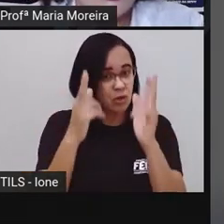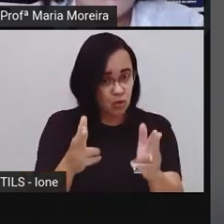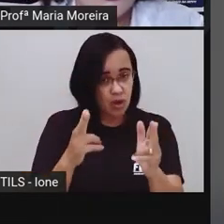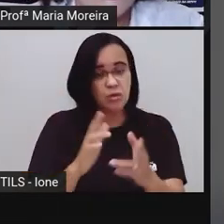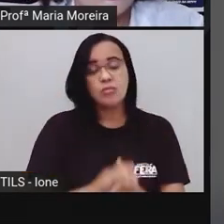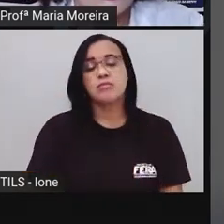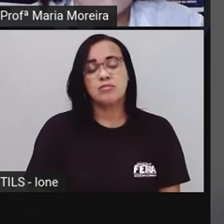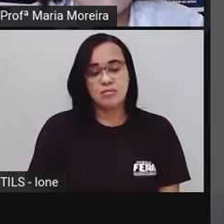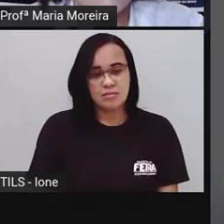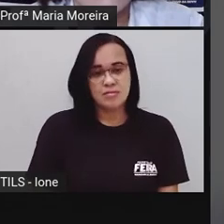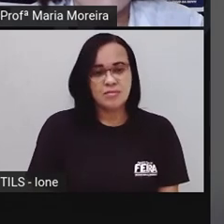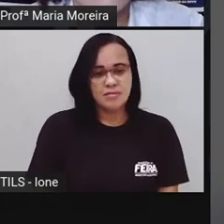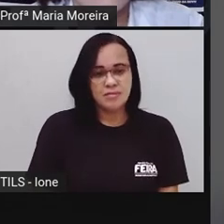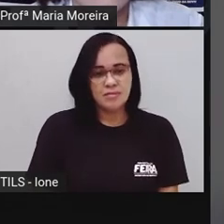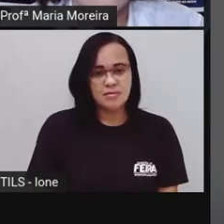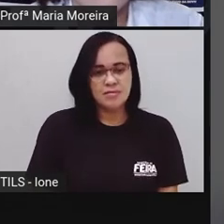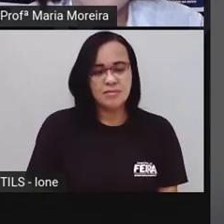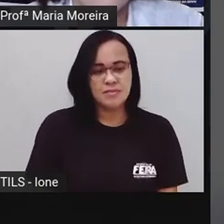azul? Não, não foi azul ainda não.